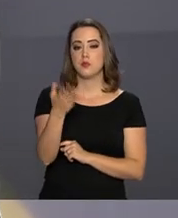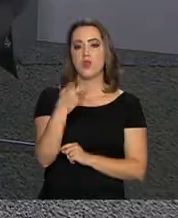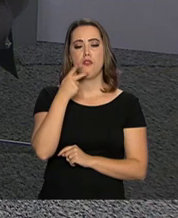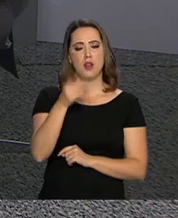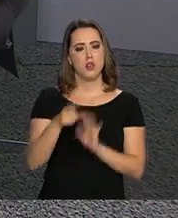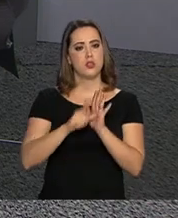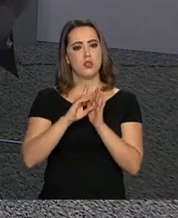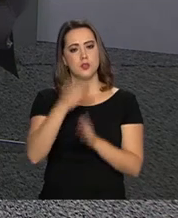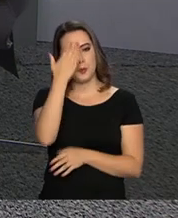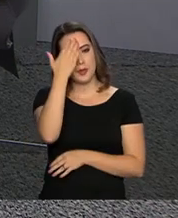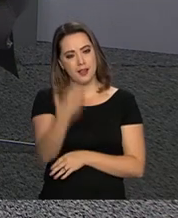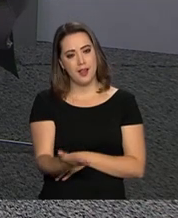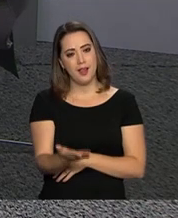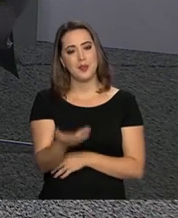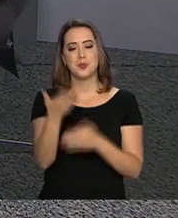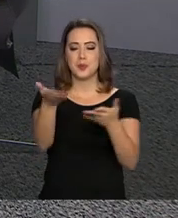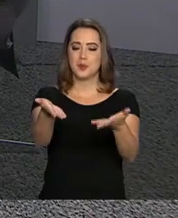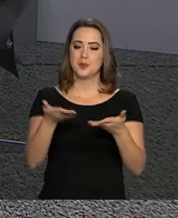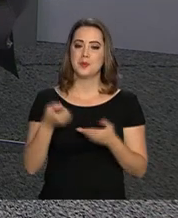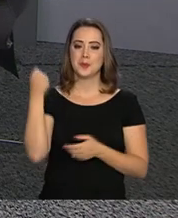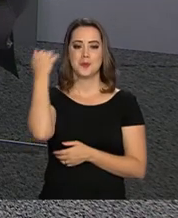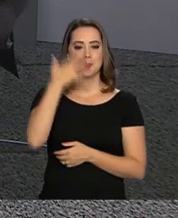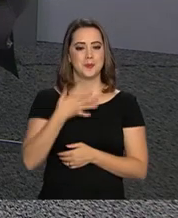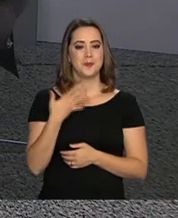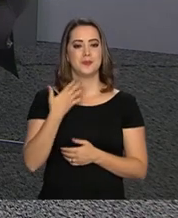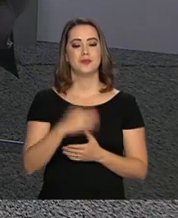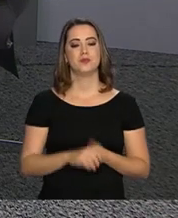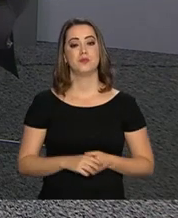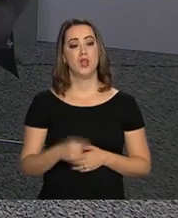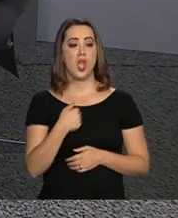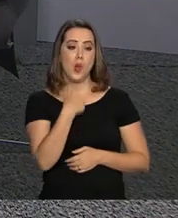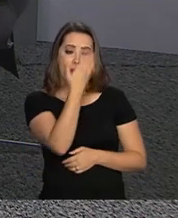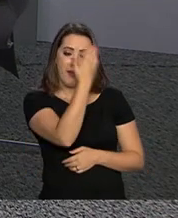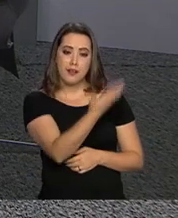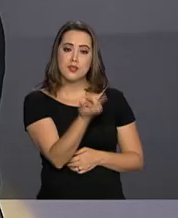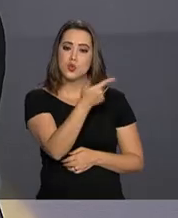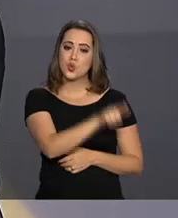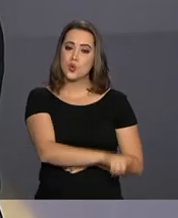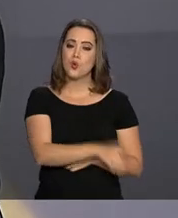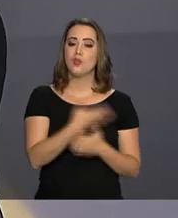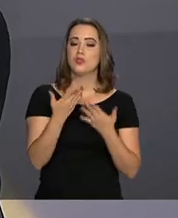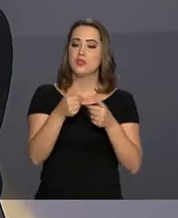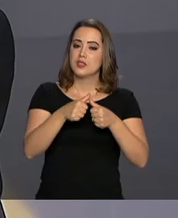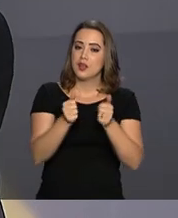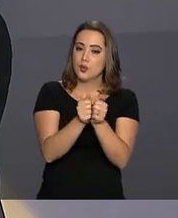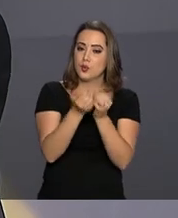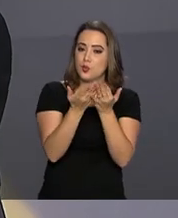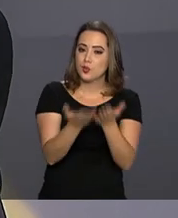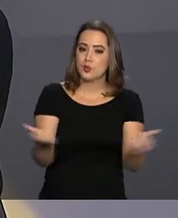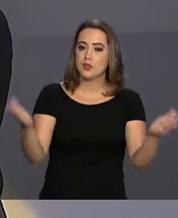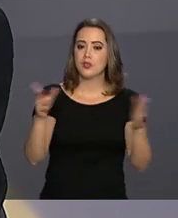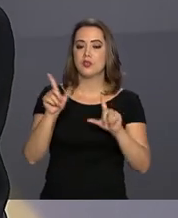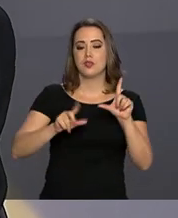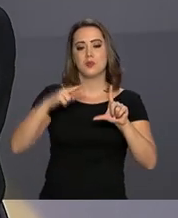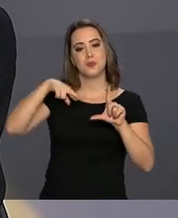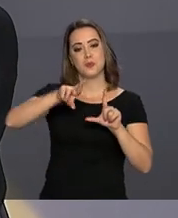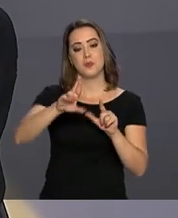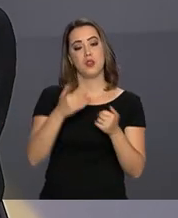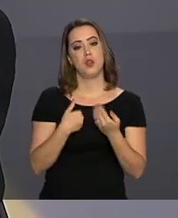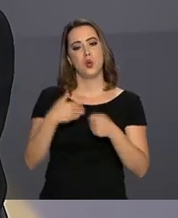Como eu falei, muito obrigado pela participação, pelos esclarecimentos. Eu que agradeço mais uma vez estar aqui com vocês na NBR,